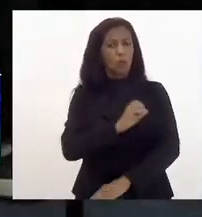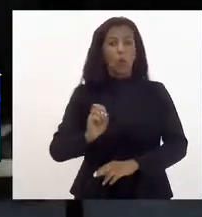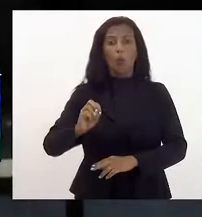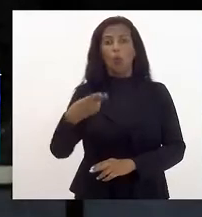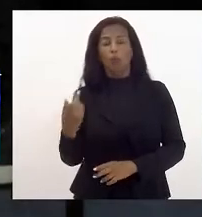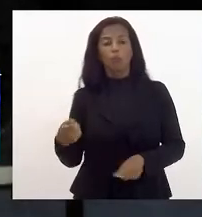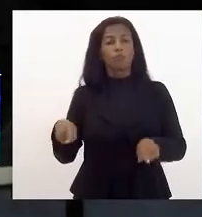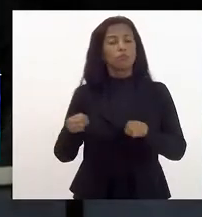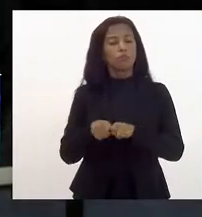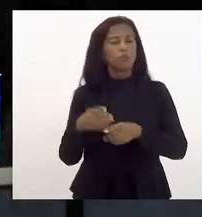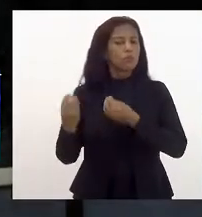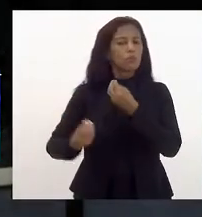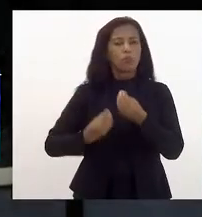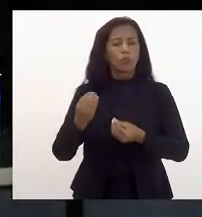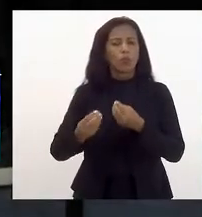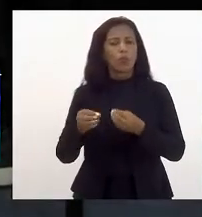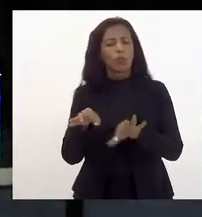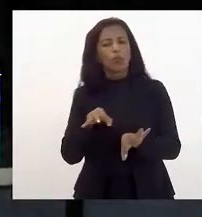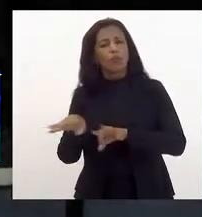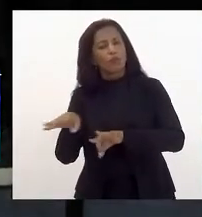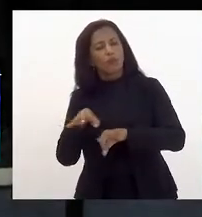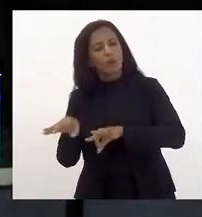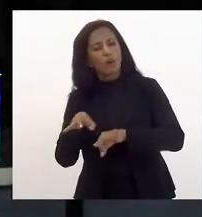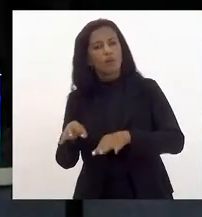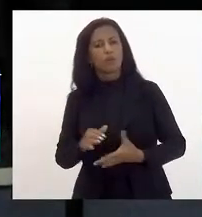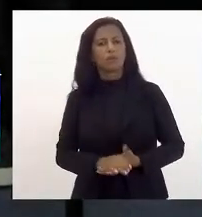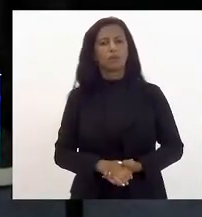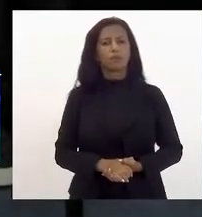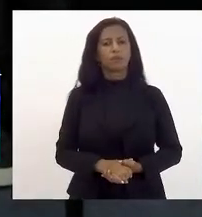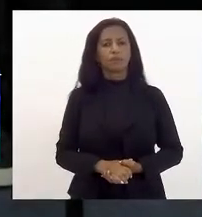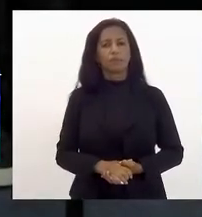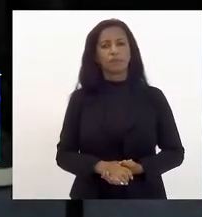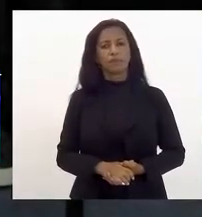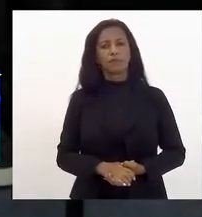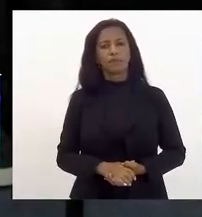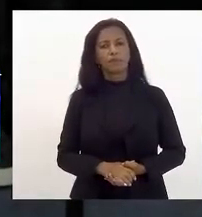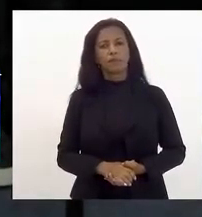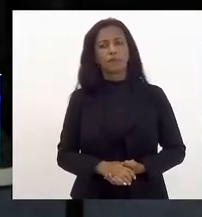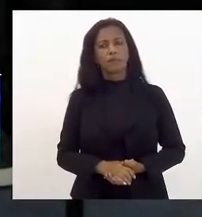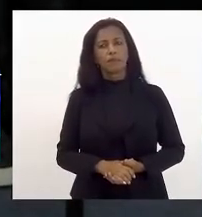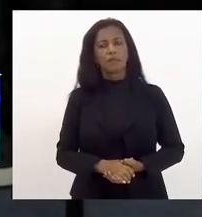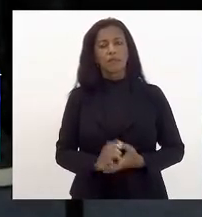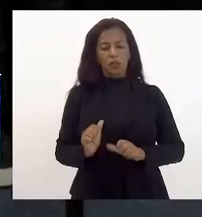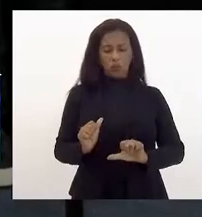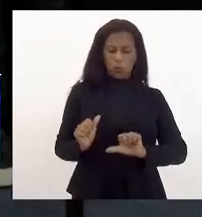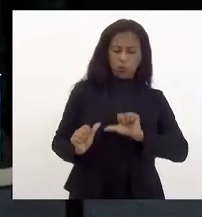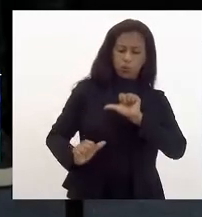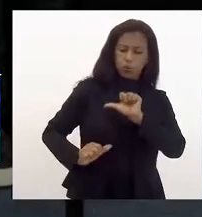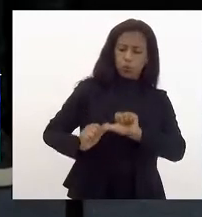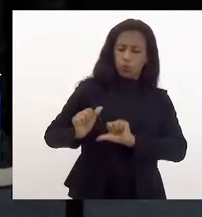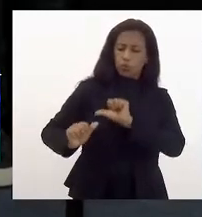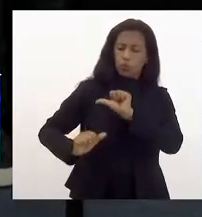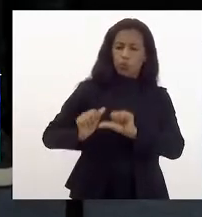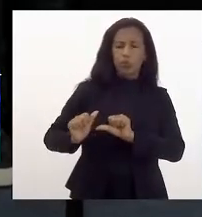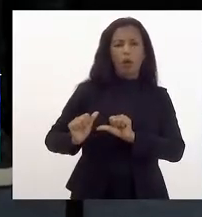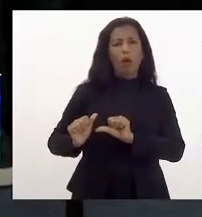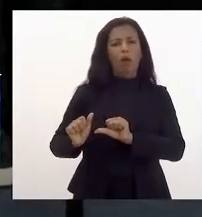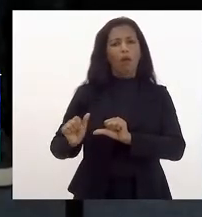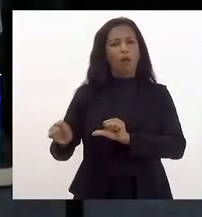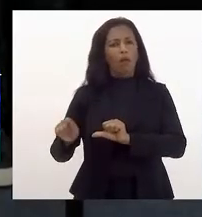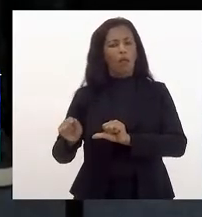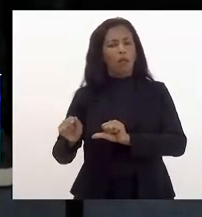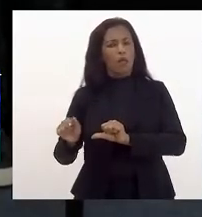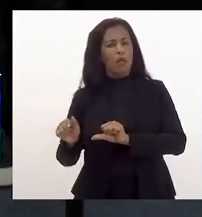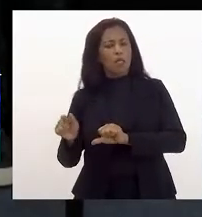mesmo como forma de de remodular esse processo uma